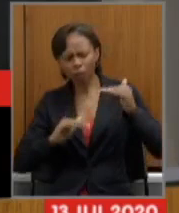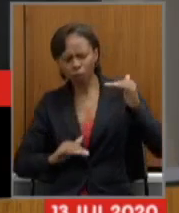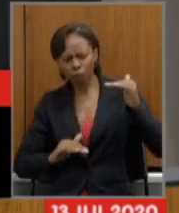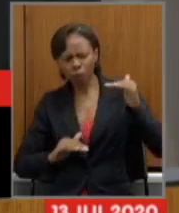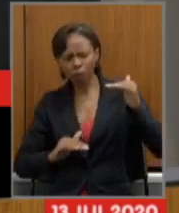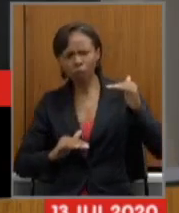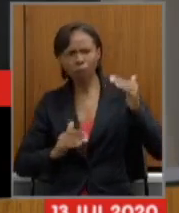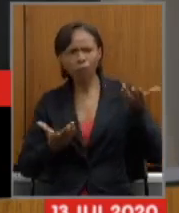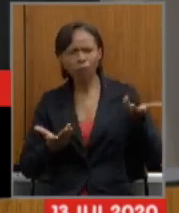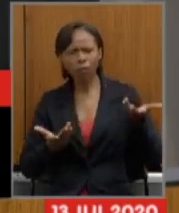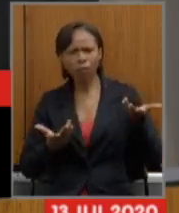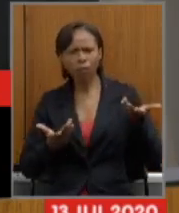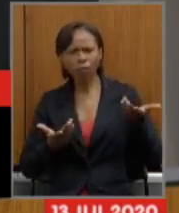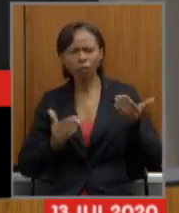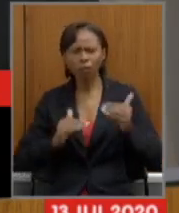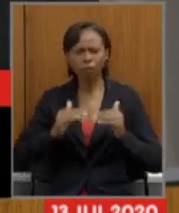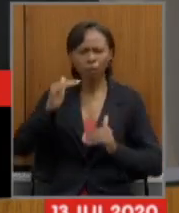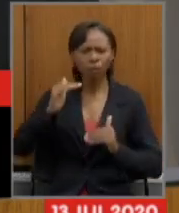para economizar